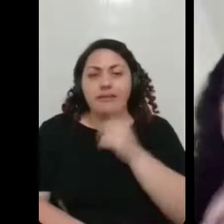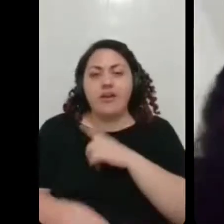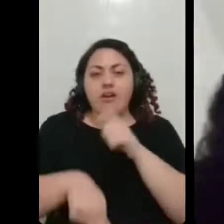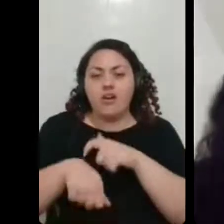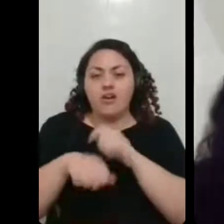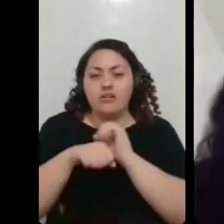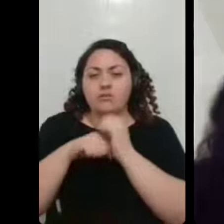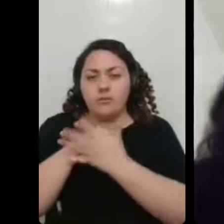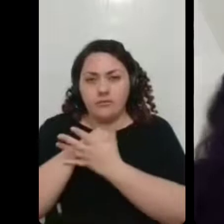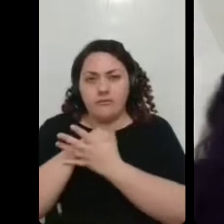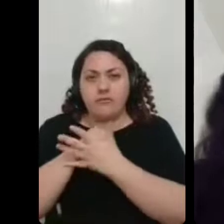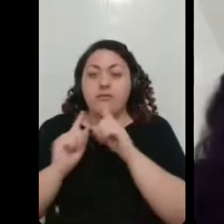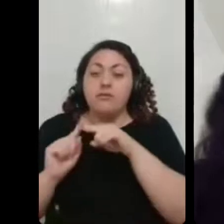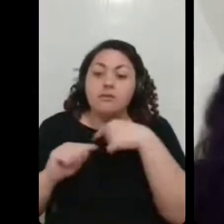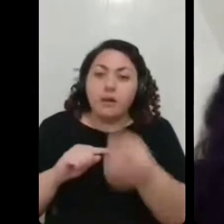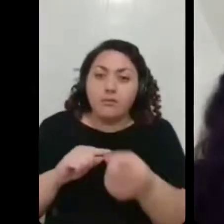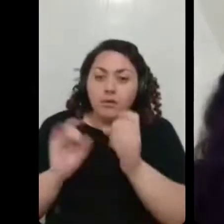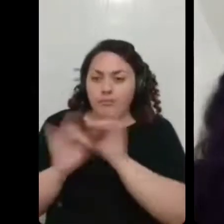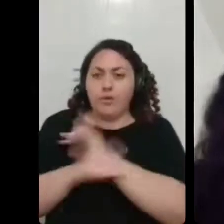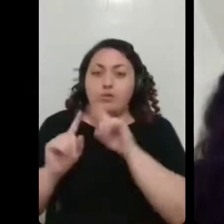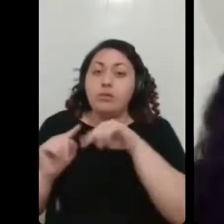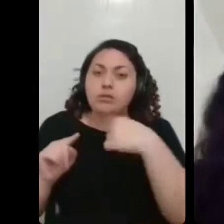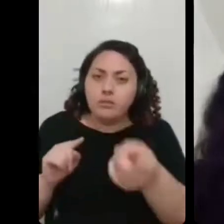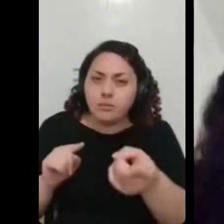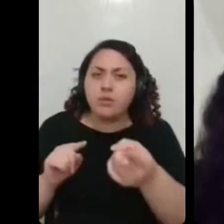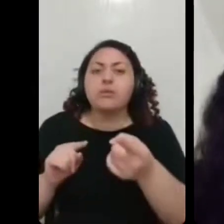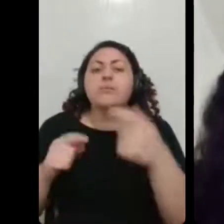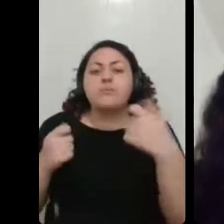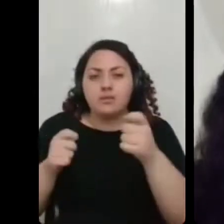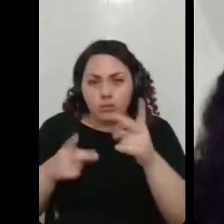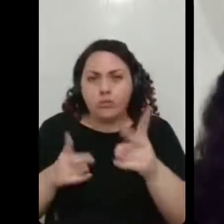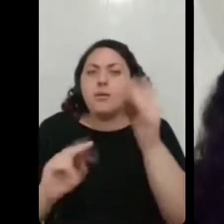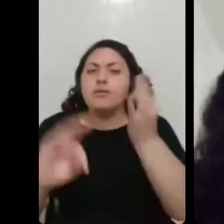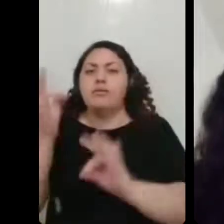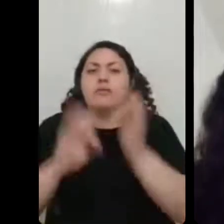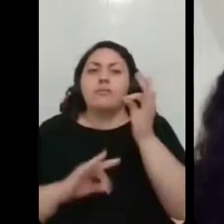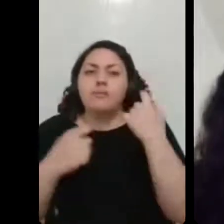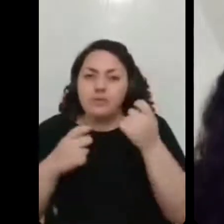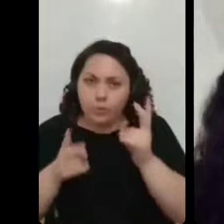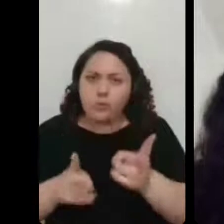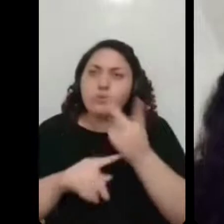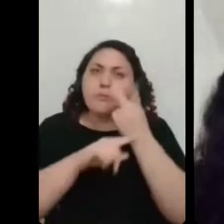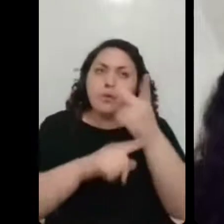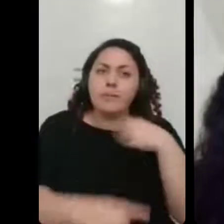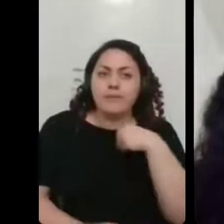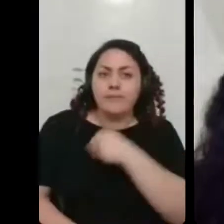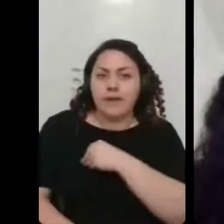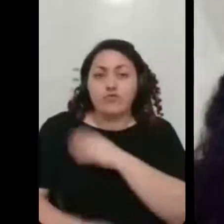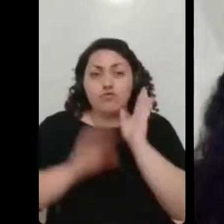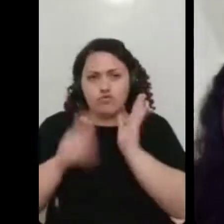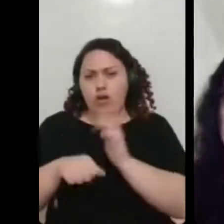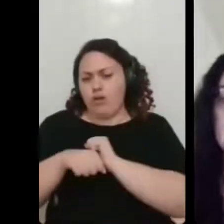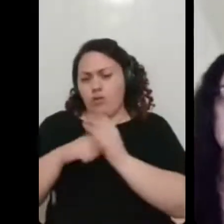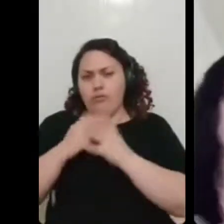tratar e buscar igual, sabe? Apesar de estar curado da COVID, mas buscar